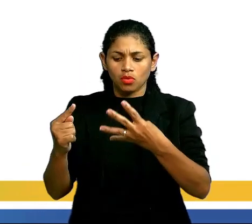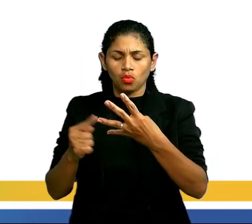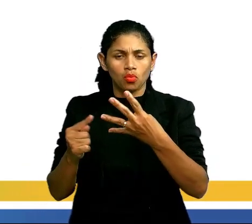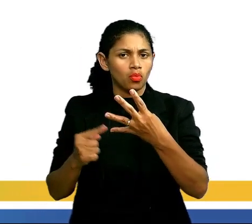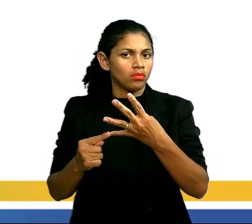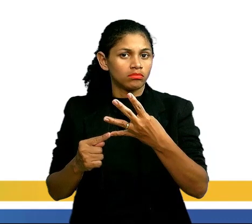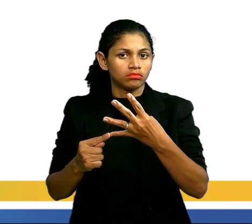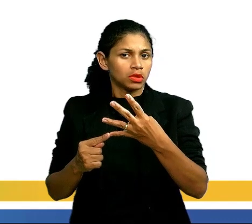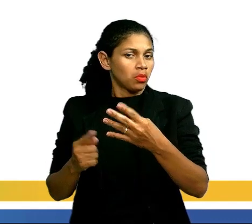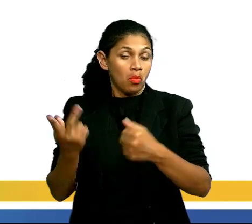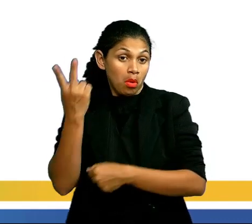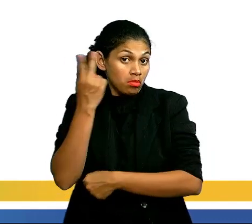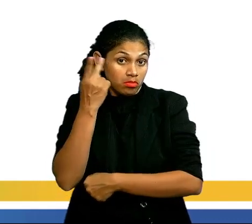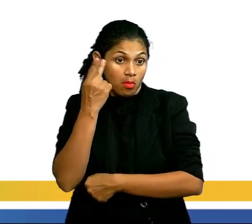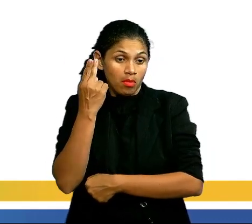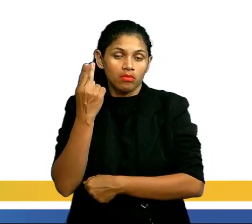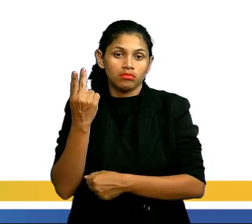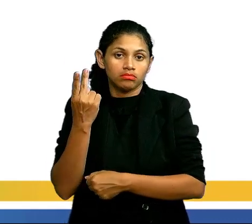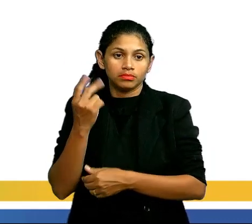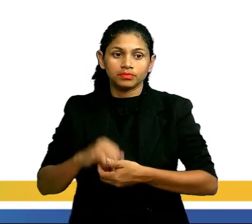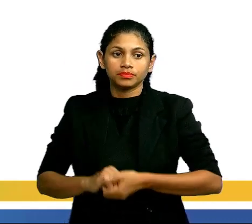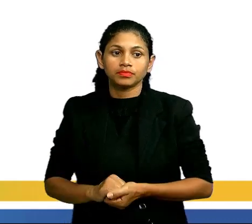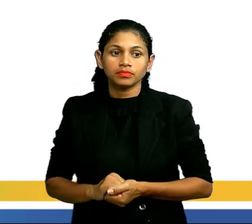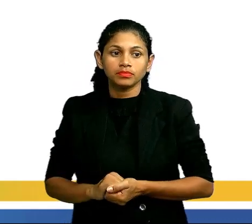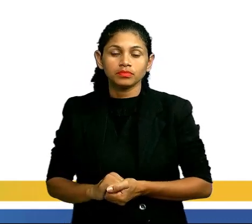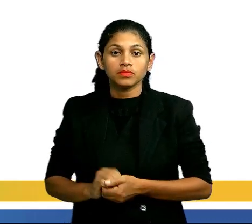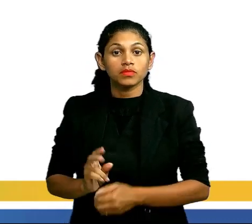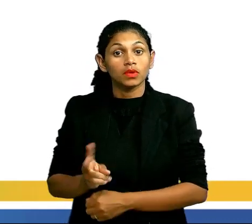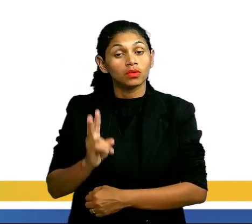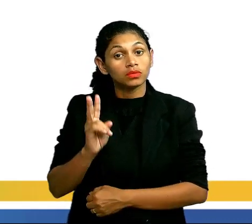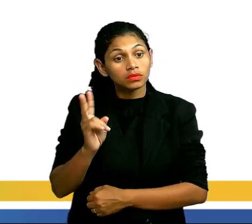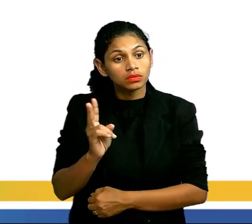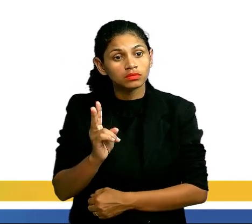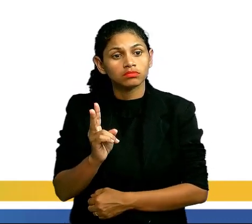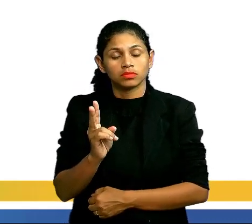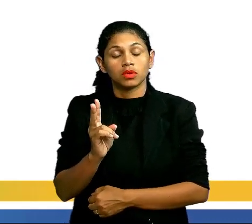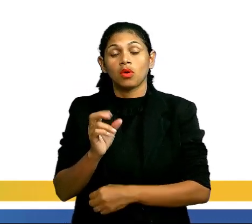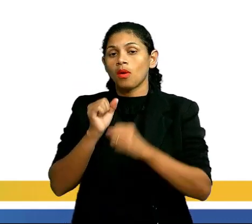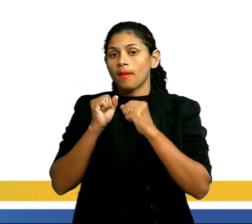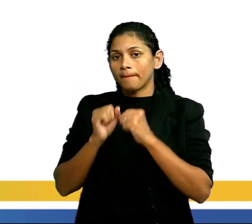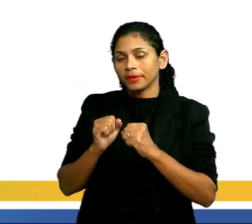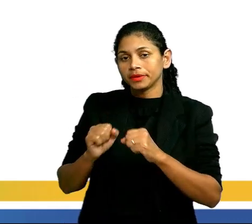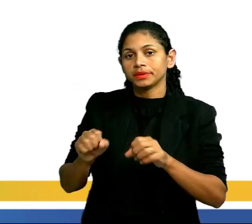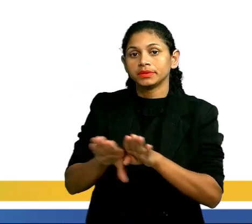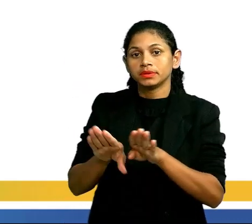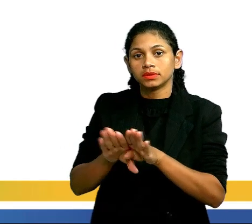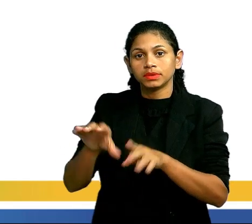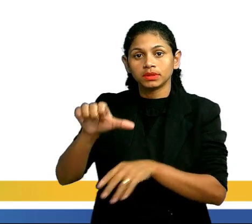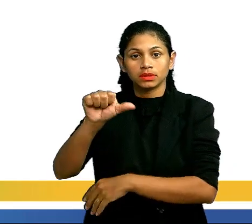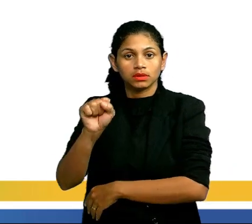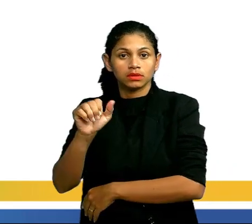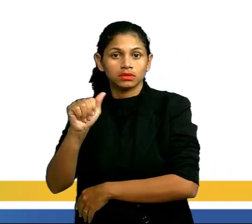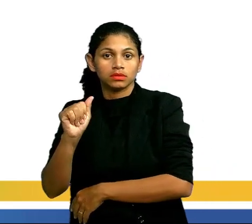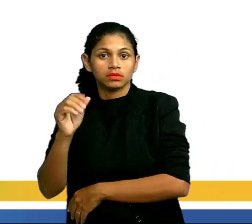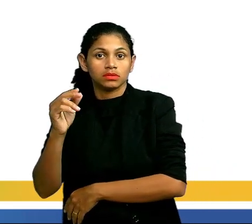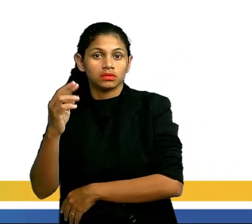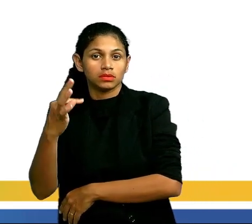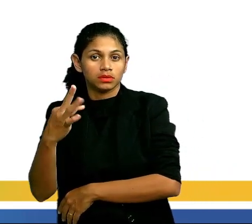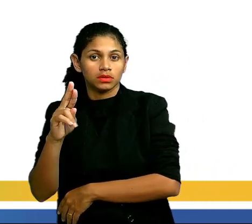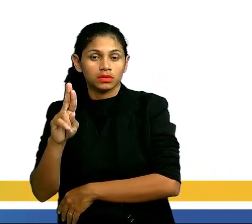normal, perfeito? Vamos seguir. Essa cadeia, ela pode ser uma cadeia saturada ou ela pode ser uma cadeia